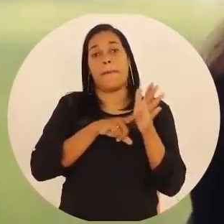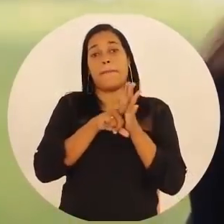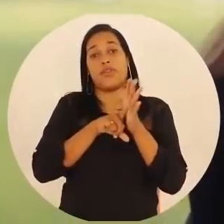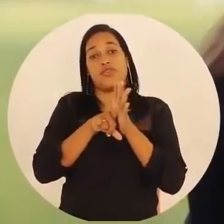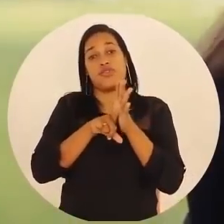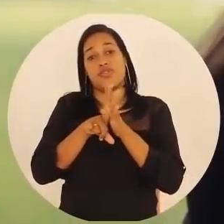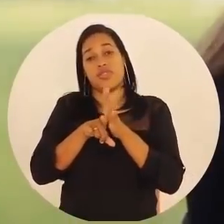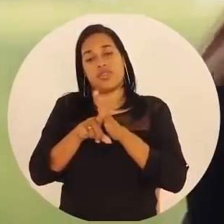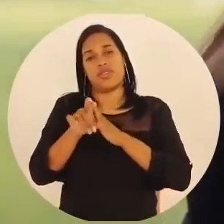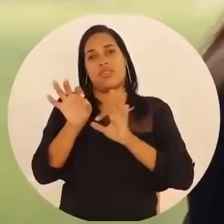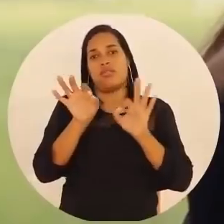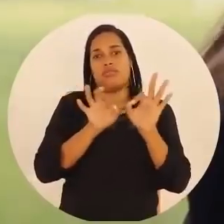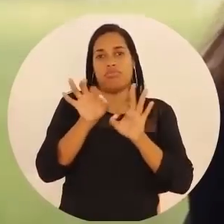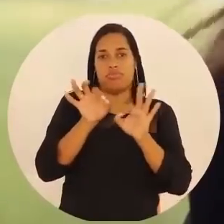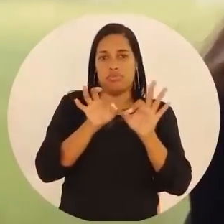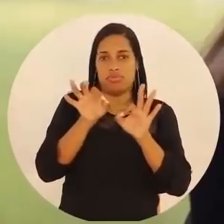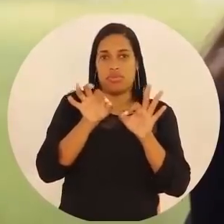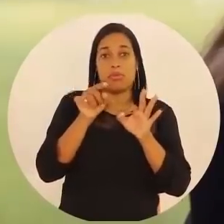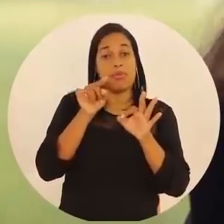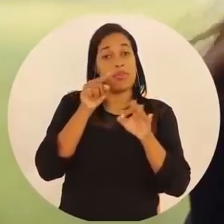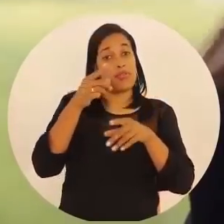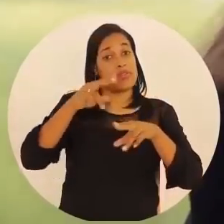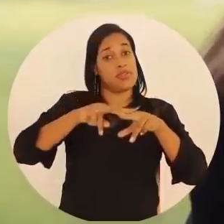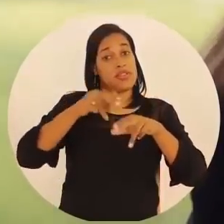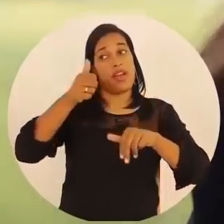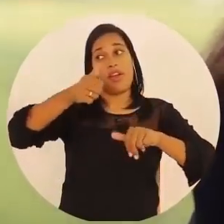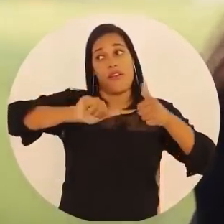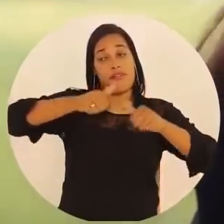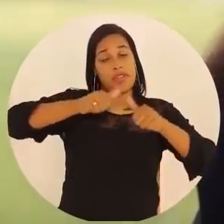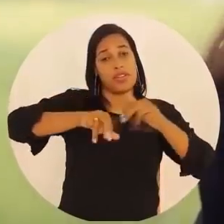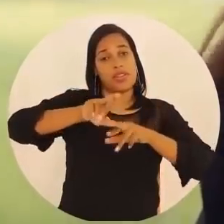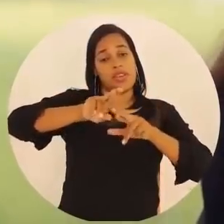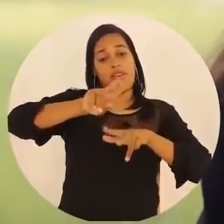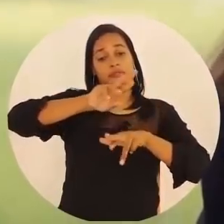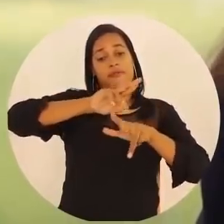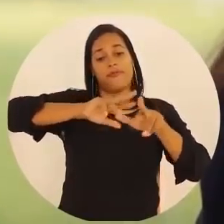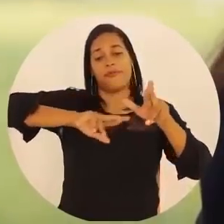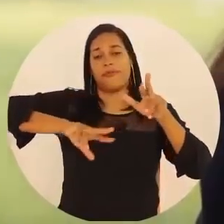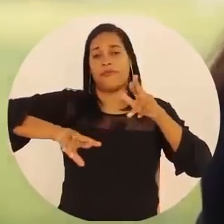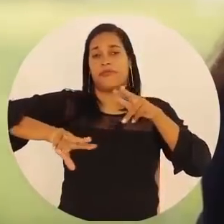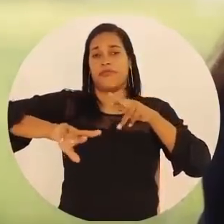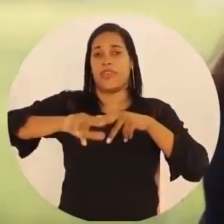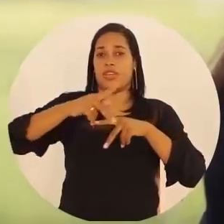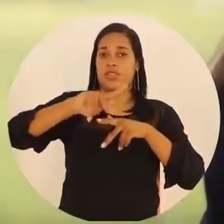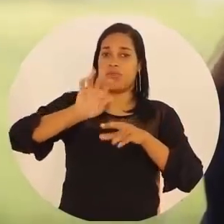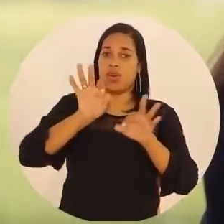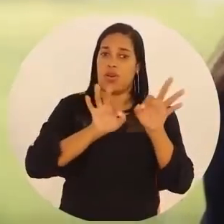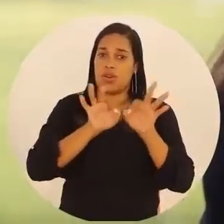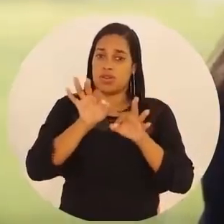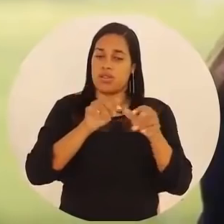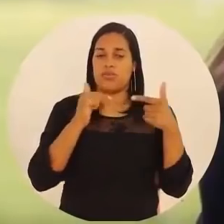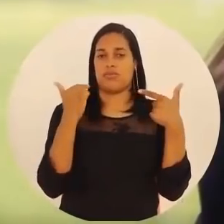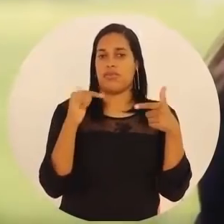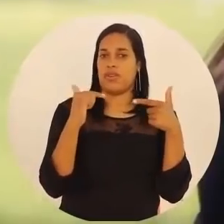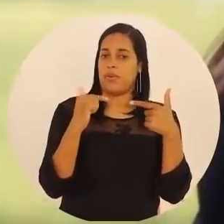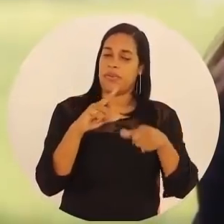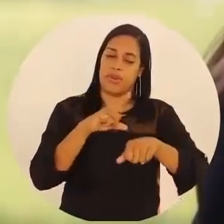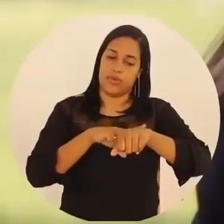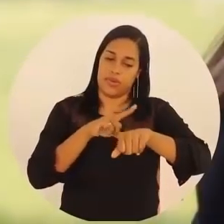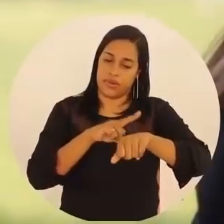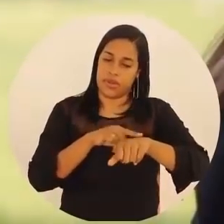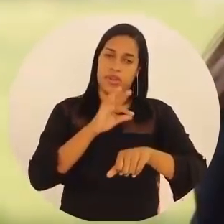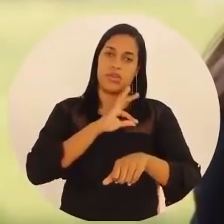a pesquisa de clima organizacional, porque você avalia várias frentes da tua organização. Trabalho,